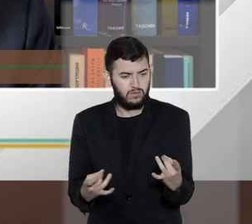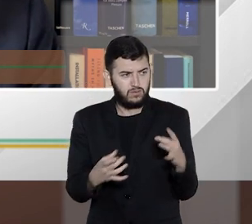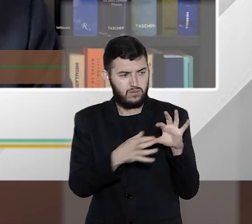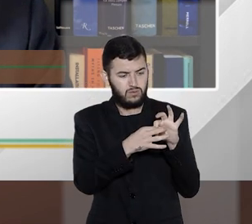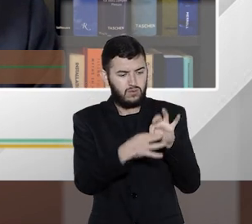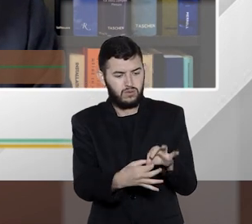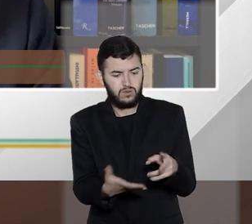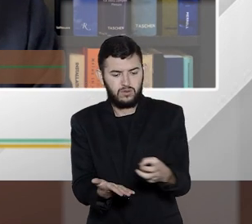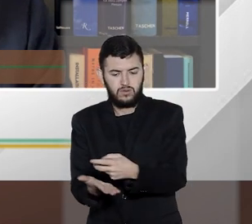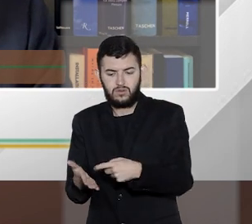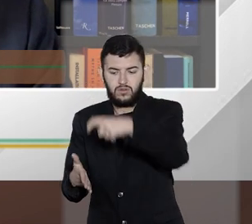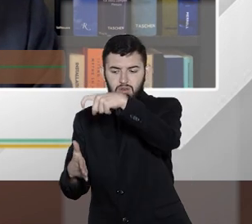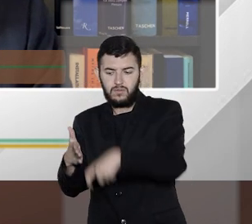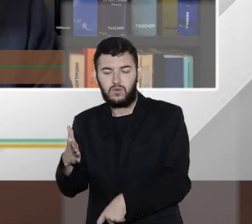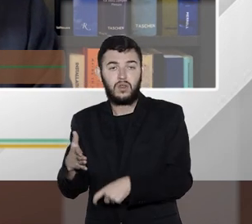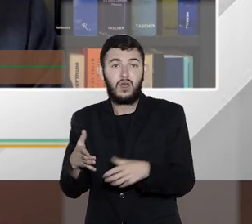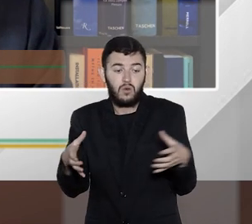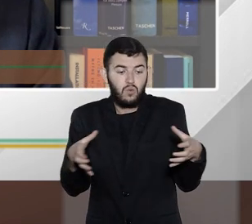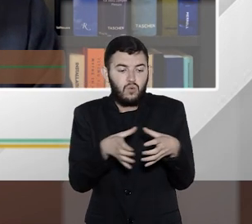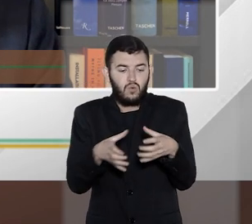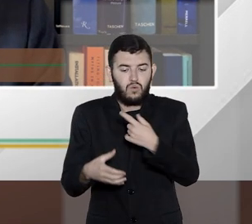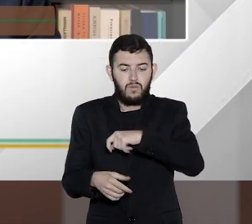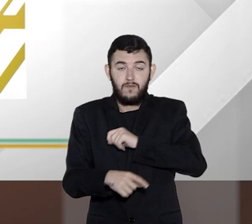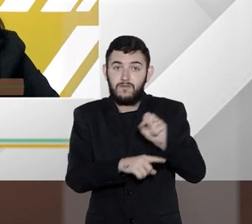tributariamente pelas autoridades fiscais.